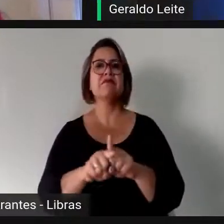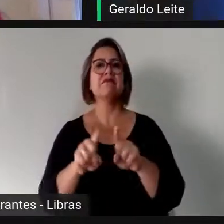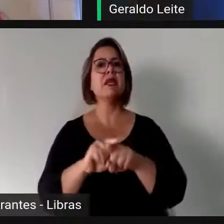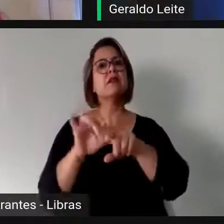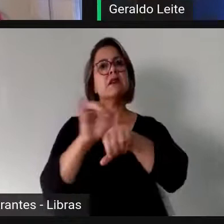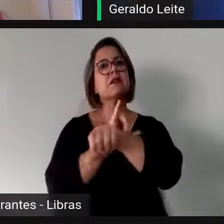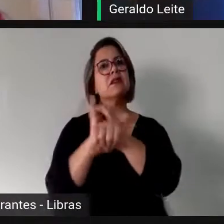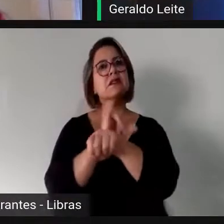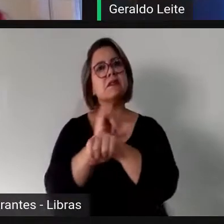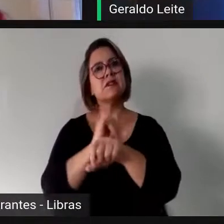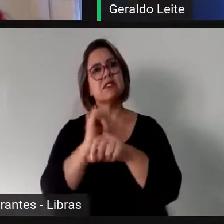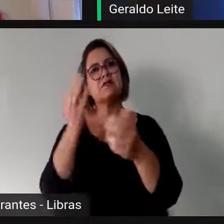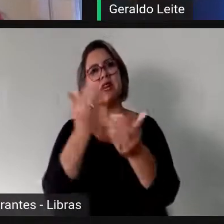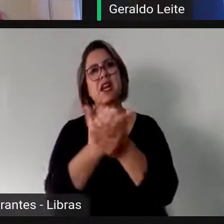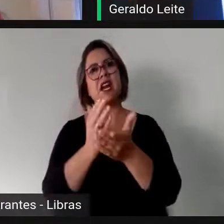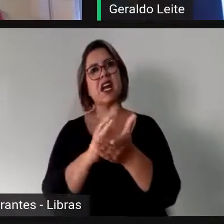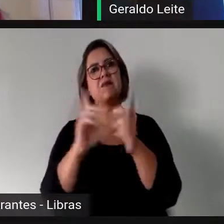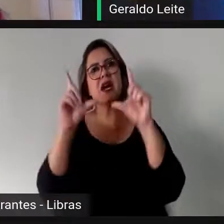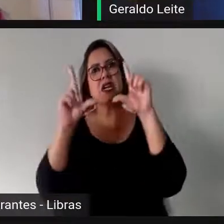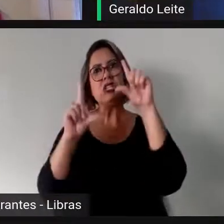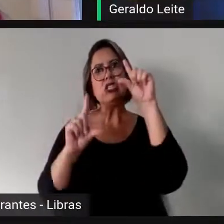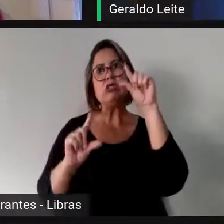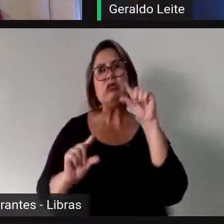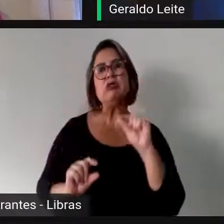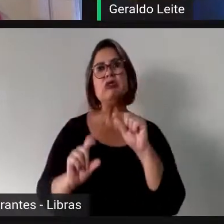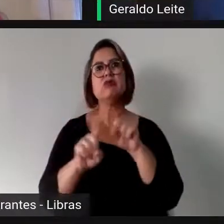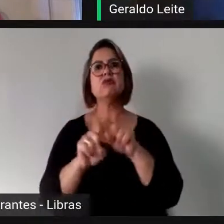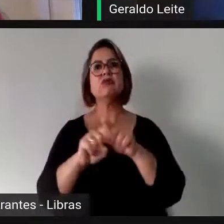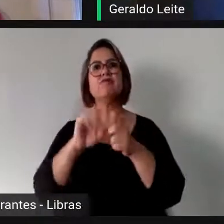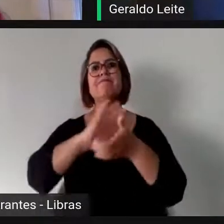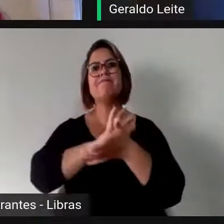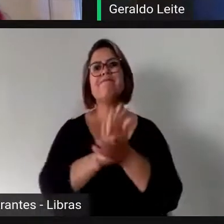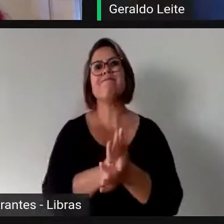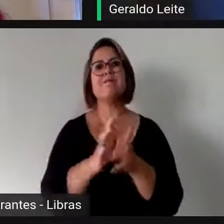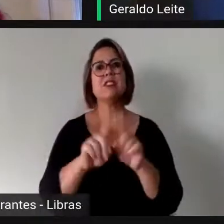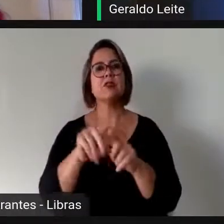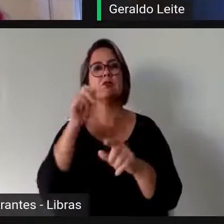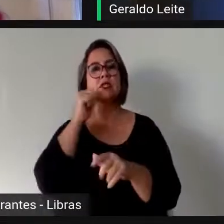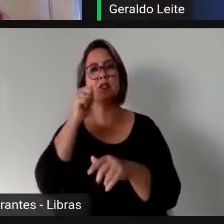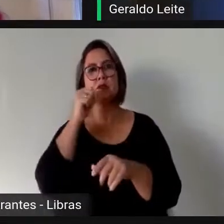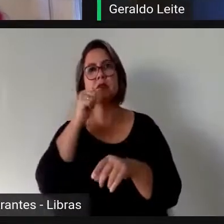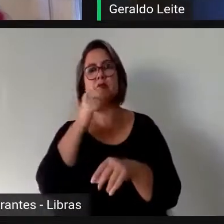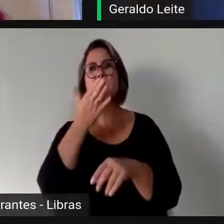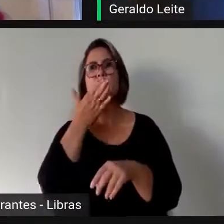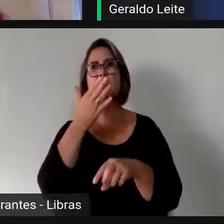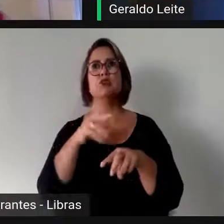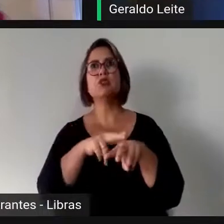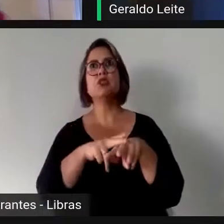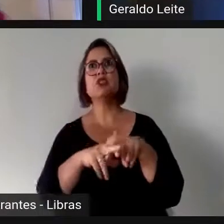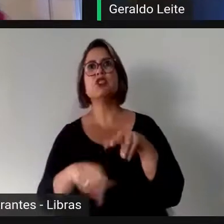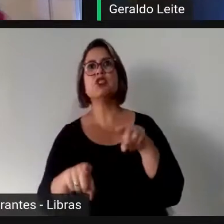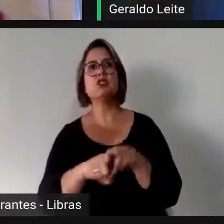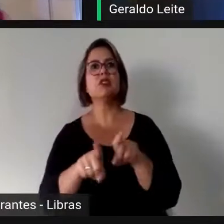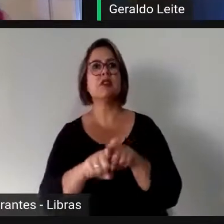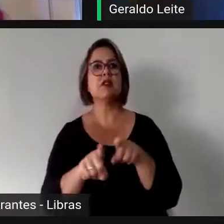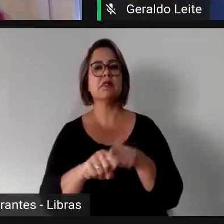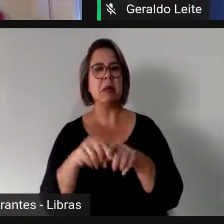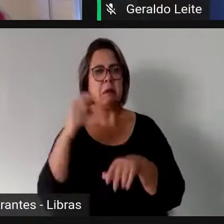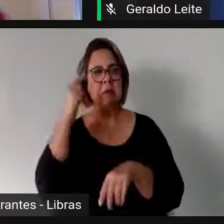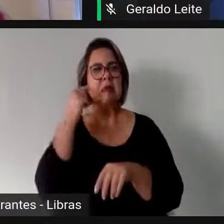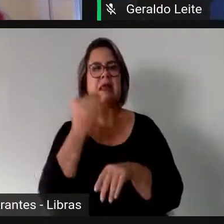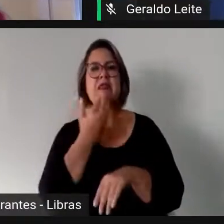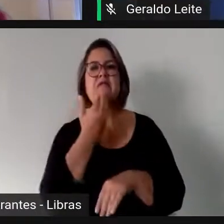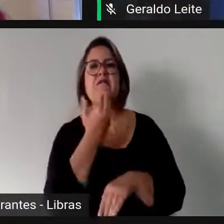os padrões de desvantagem, de discriminação contra a mulher, os estereótipos de gênero. Isso não é um favor, isso é uma